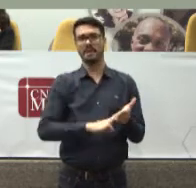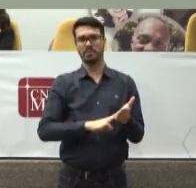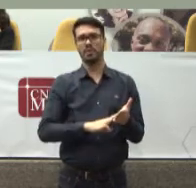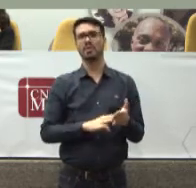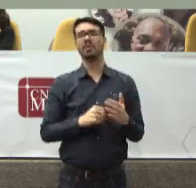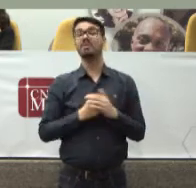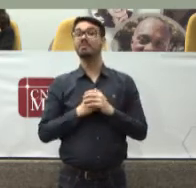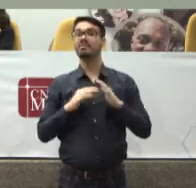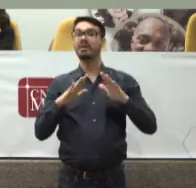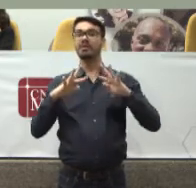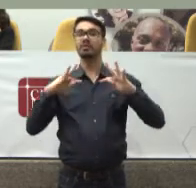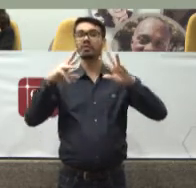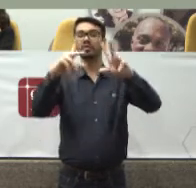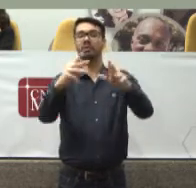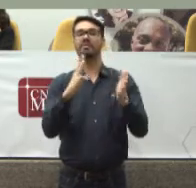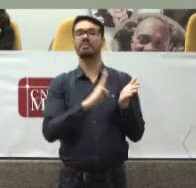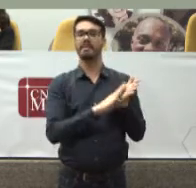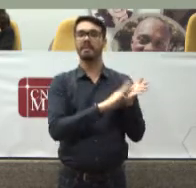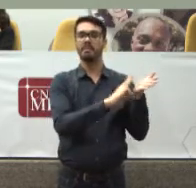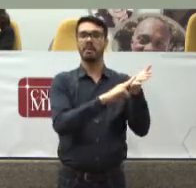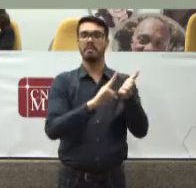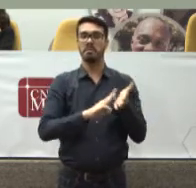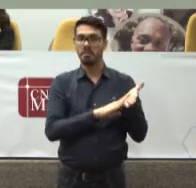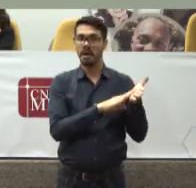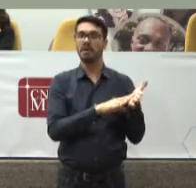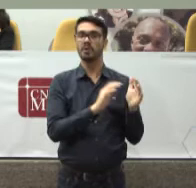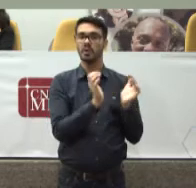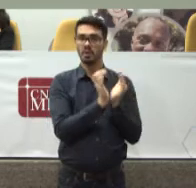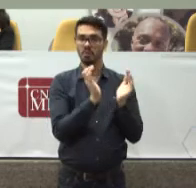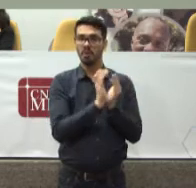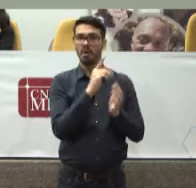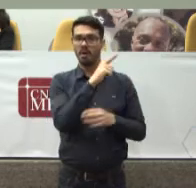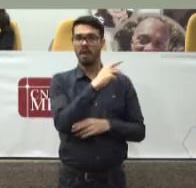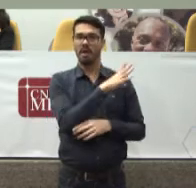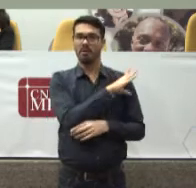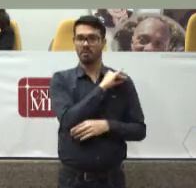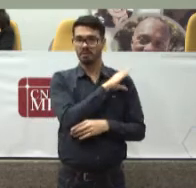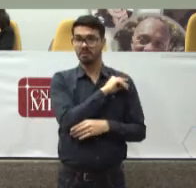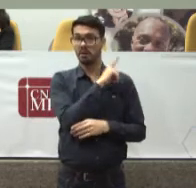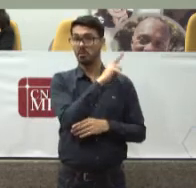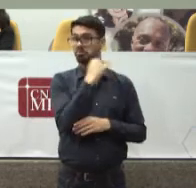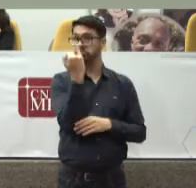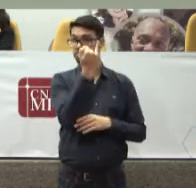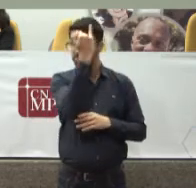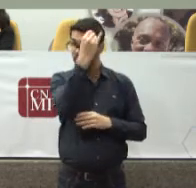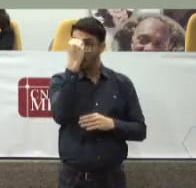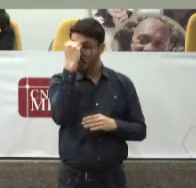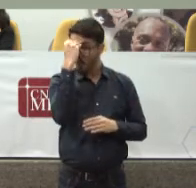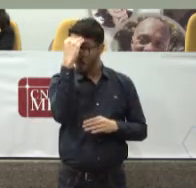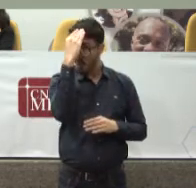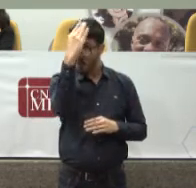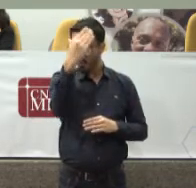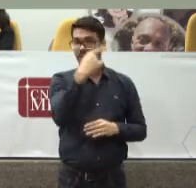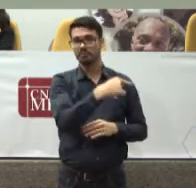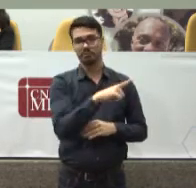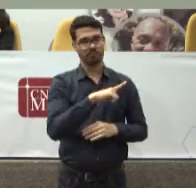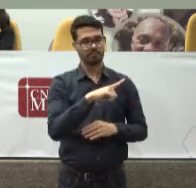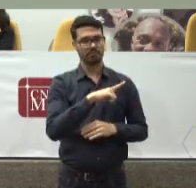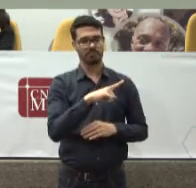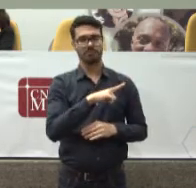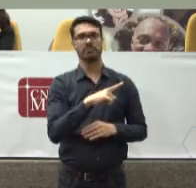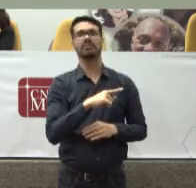todos Que lá estão Sem a menor dúvida São figuras Com conhecimento De causa